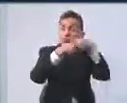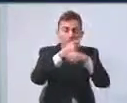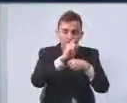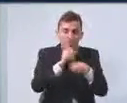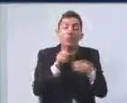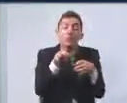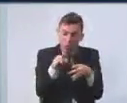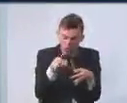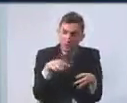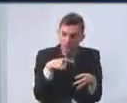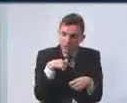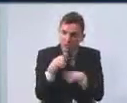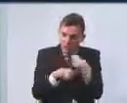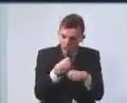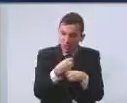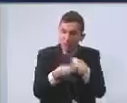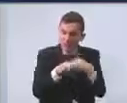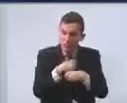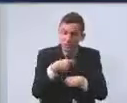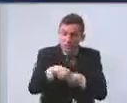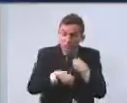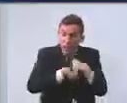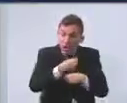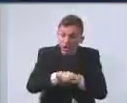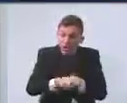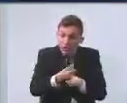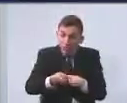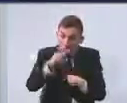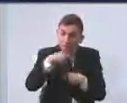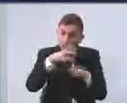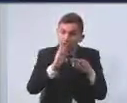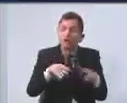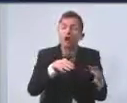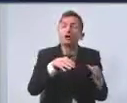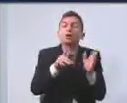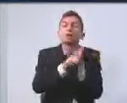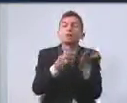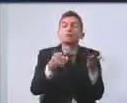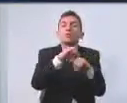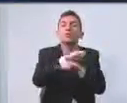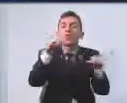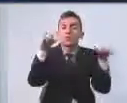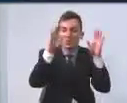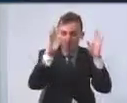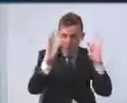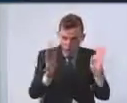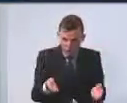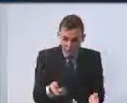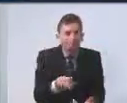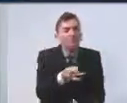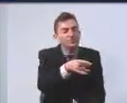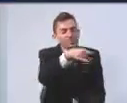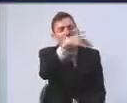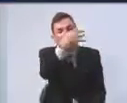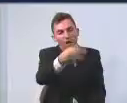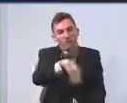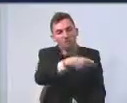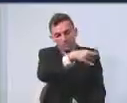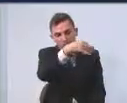programas todo ano. Esse ano já foi publicado. está lá. Tem razão no sentido de que